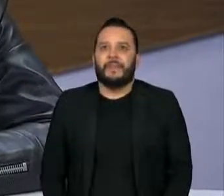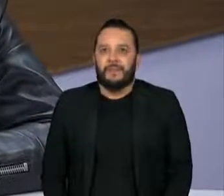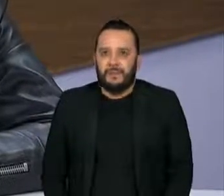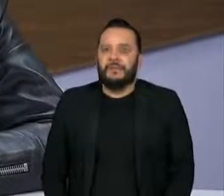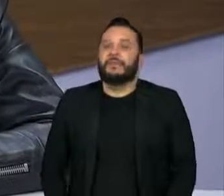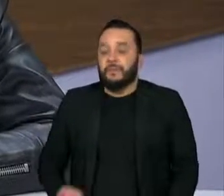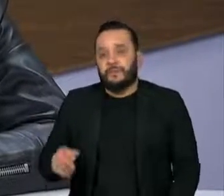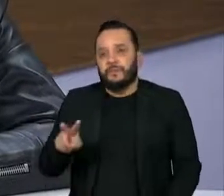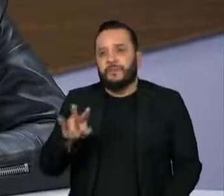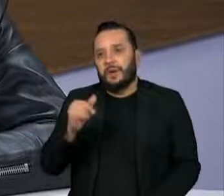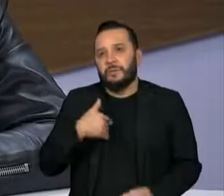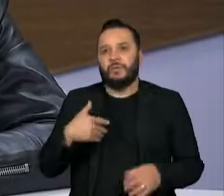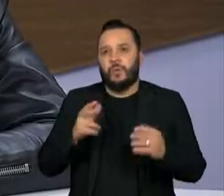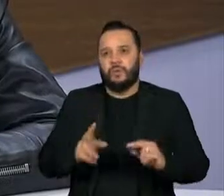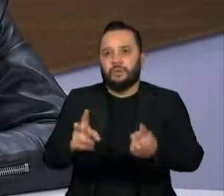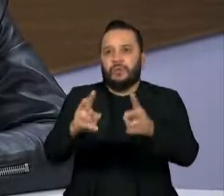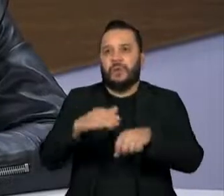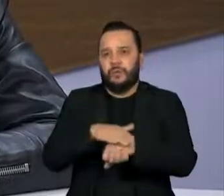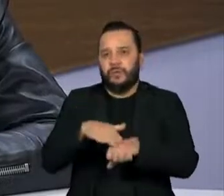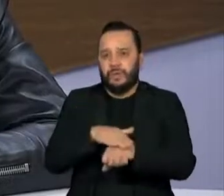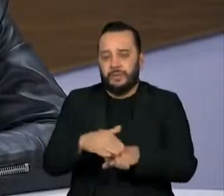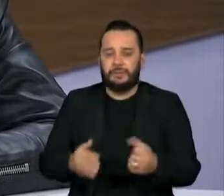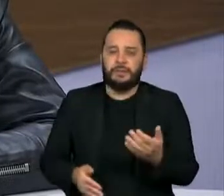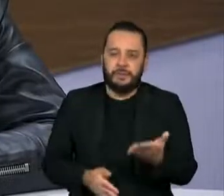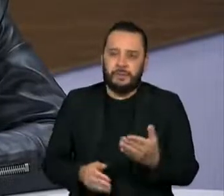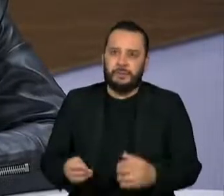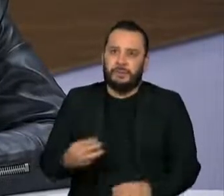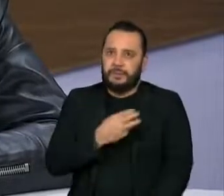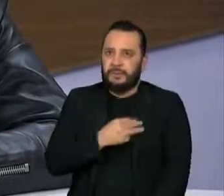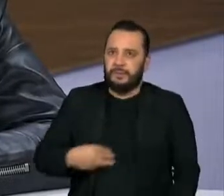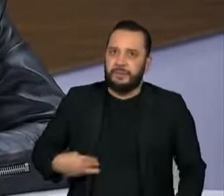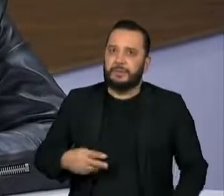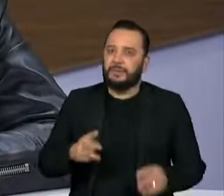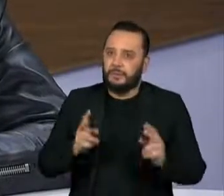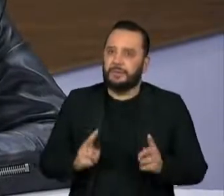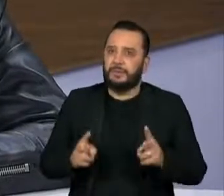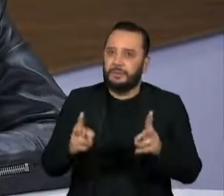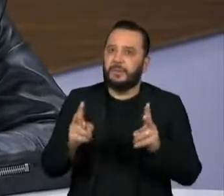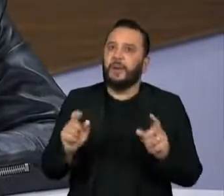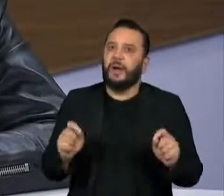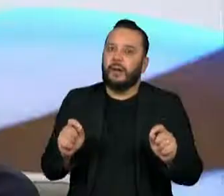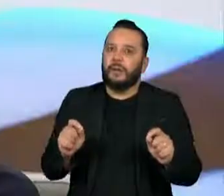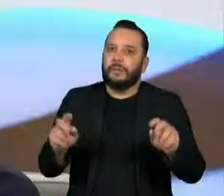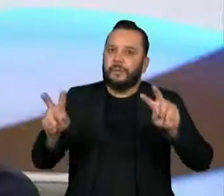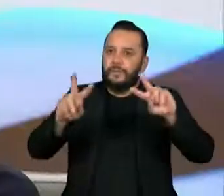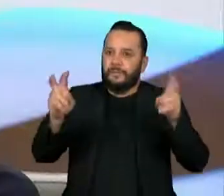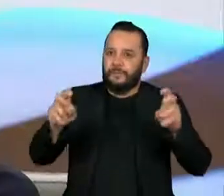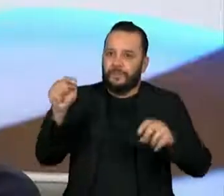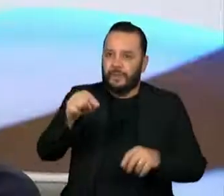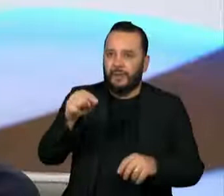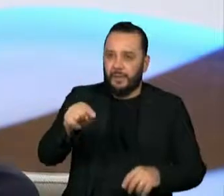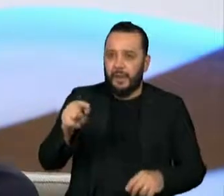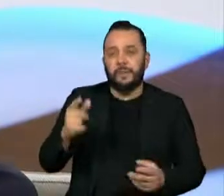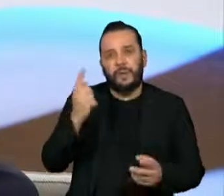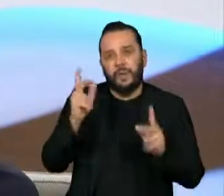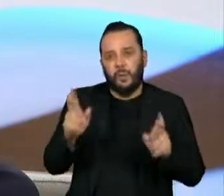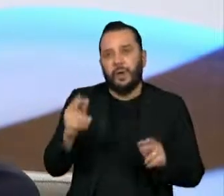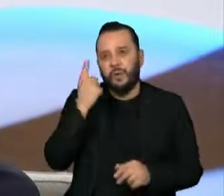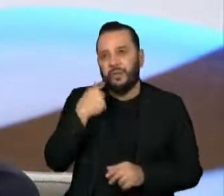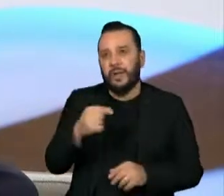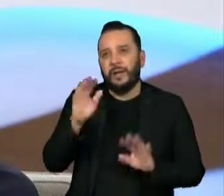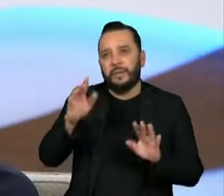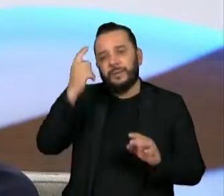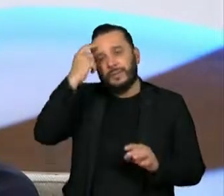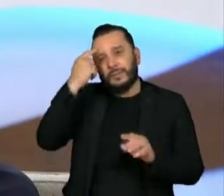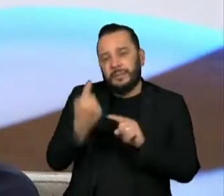prossigamos aqui com a conversa. Ministro, eu queria continuar no tema da Vera, mas olhando um pouco para o